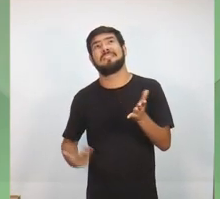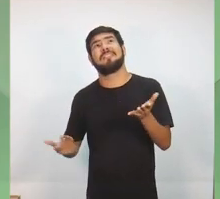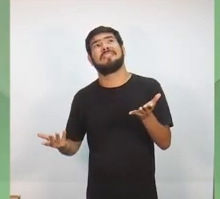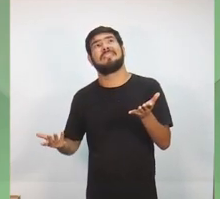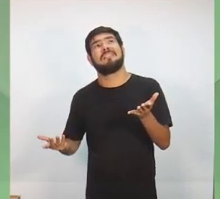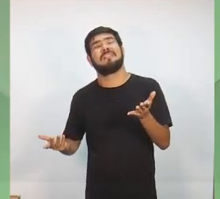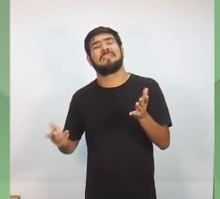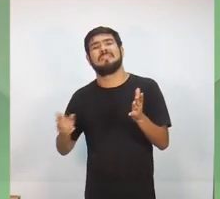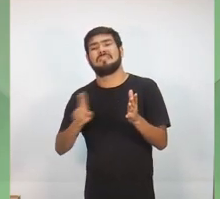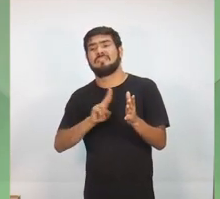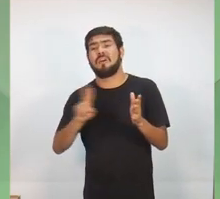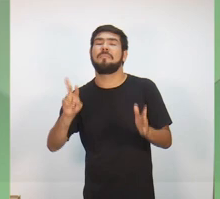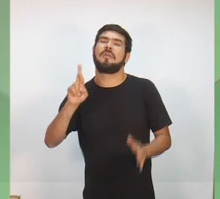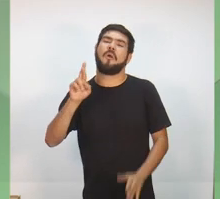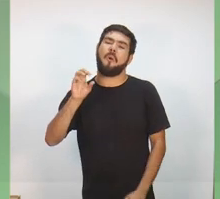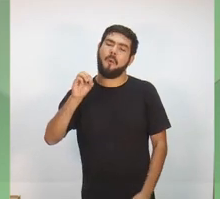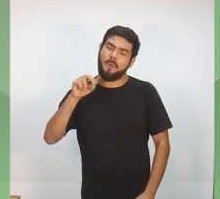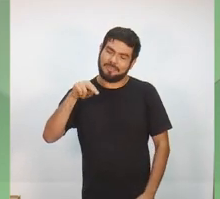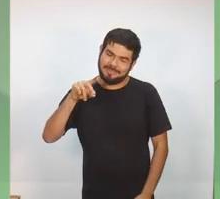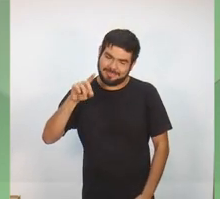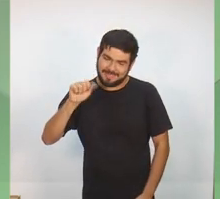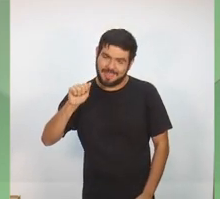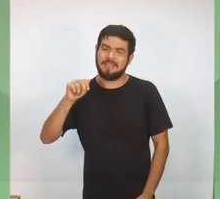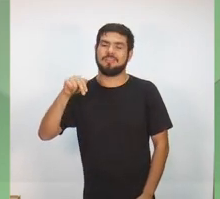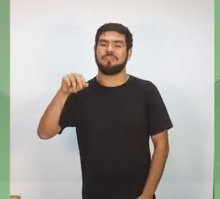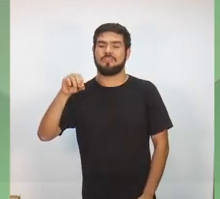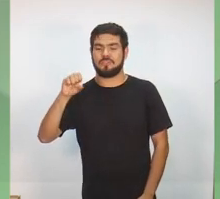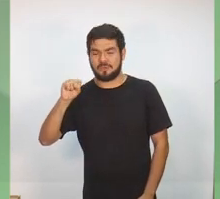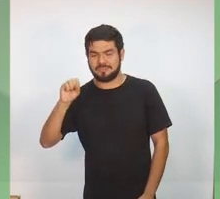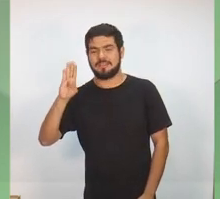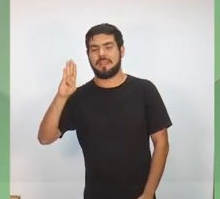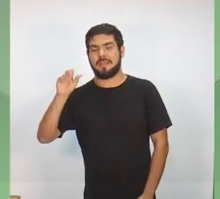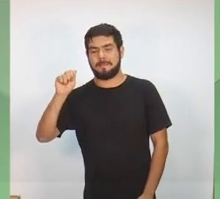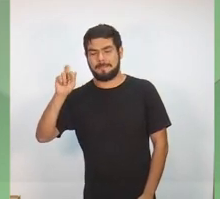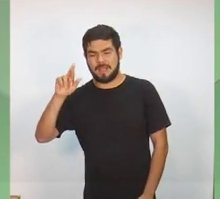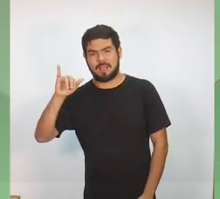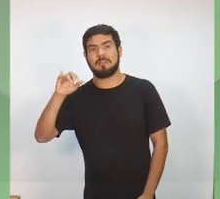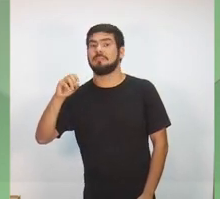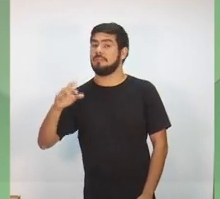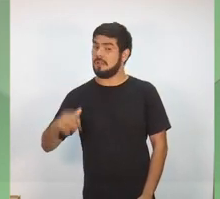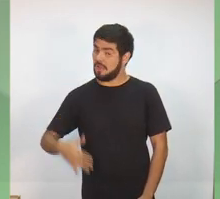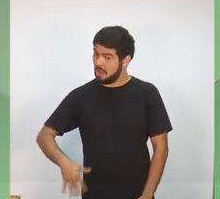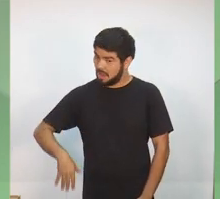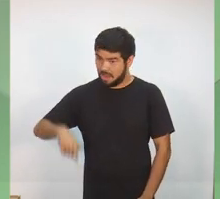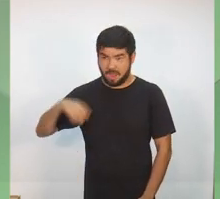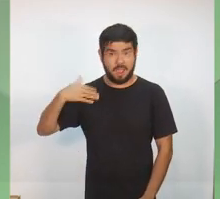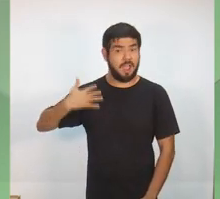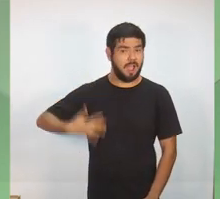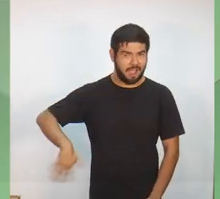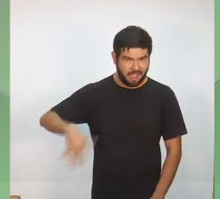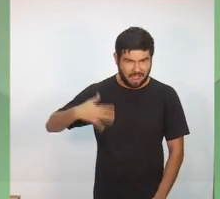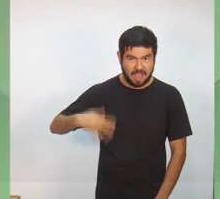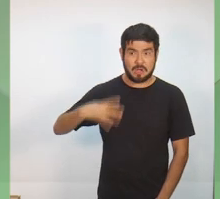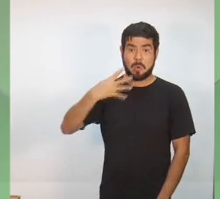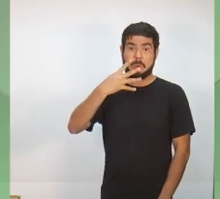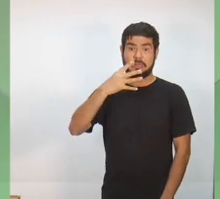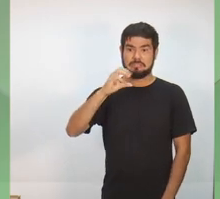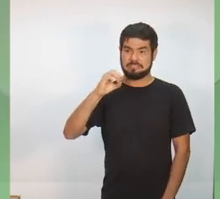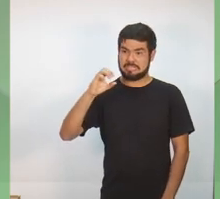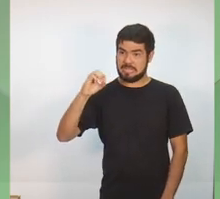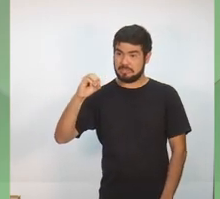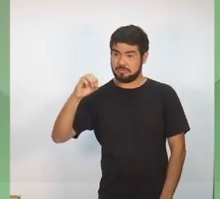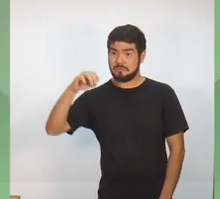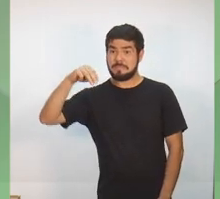denominado Ronda nos Bairros. Um projeto que custou muito caro para o povo do Amazonas, 400 milhões de